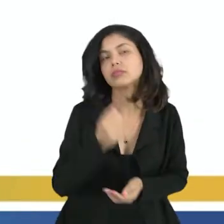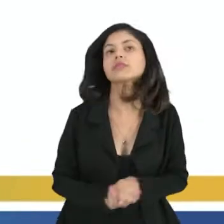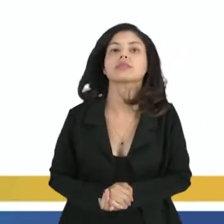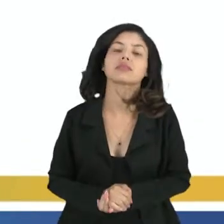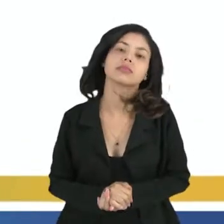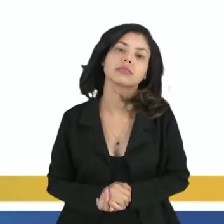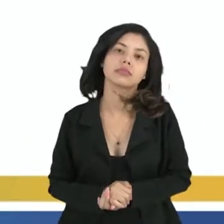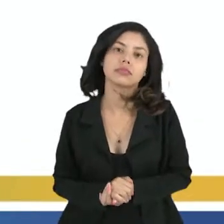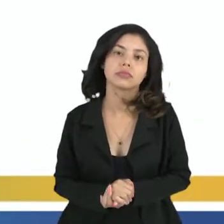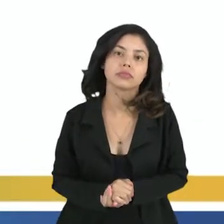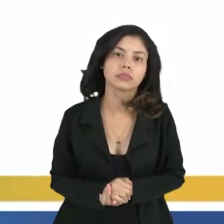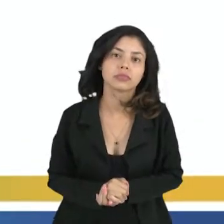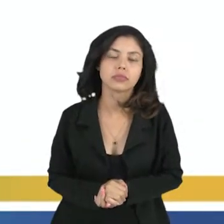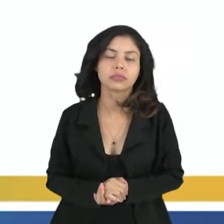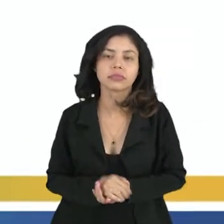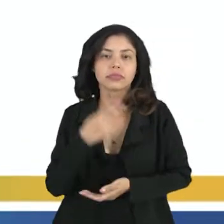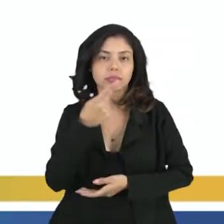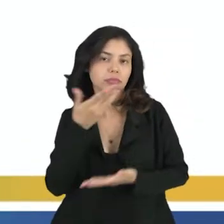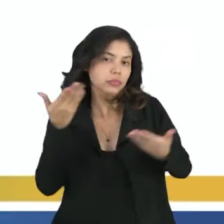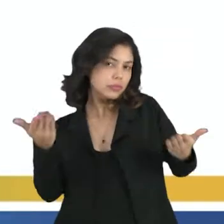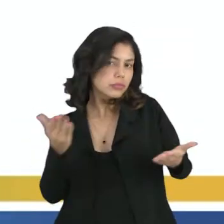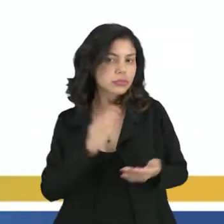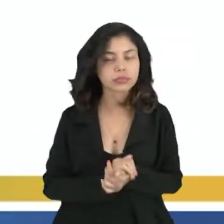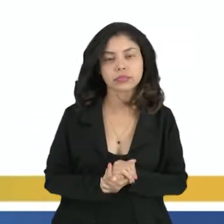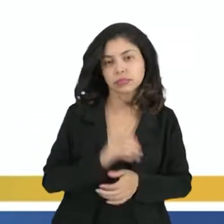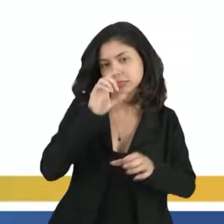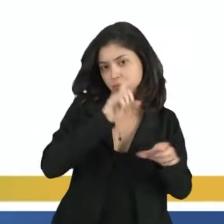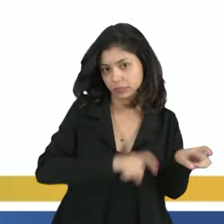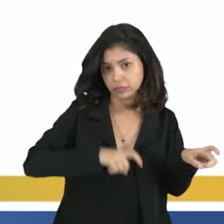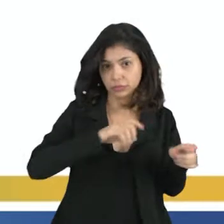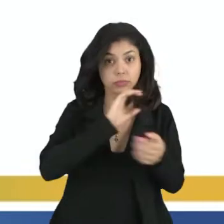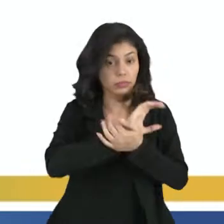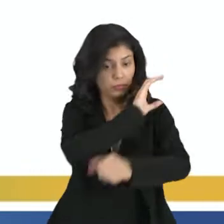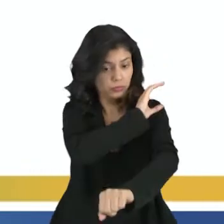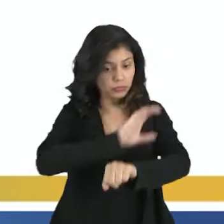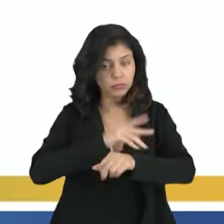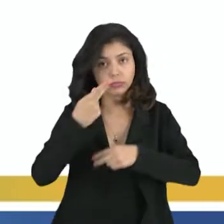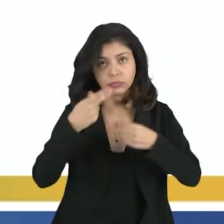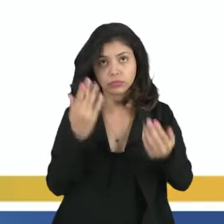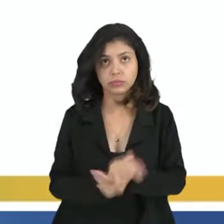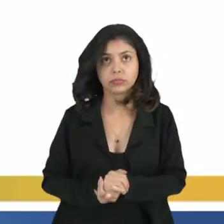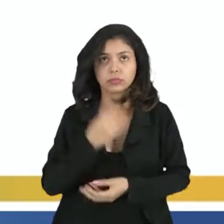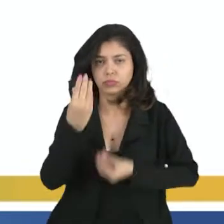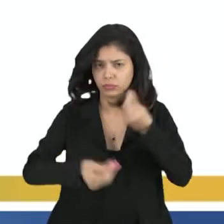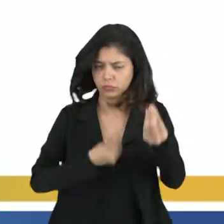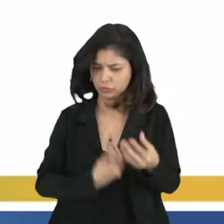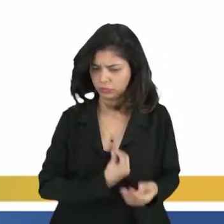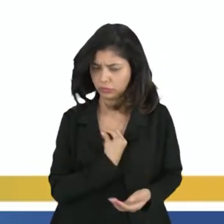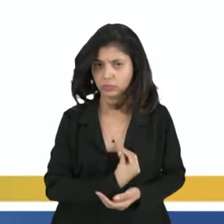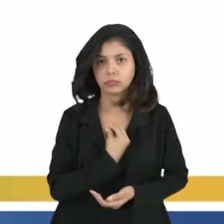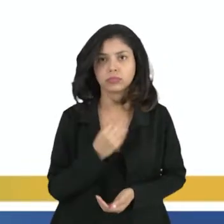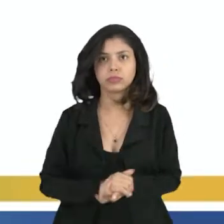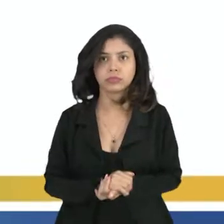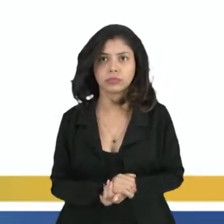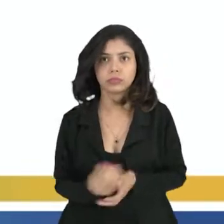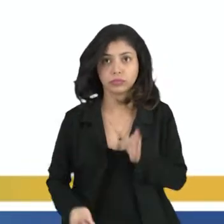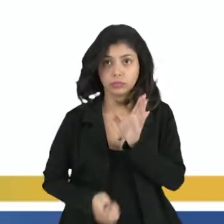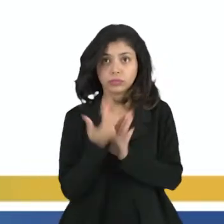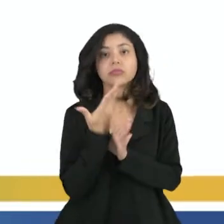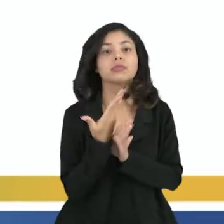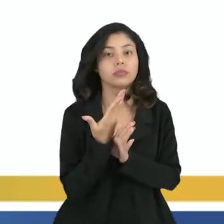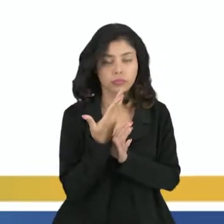assim, a grosso modo falando, A cultura refere-se, então, a esses modos de vidas, né? Que eles são